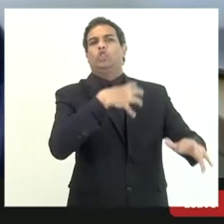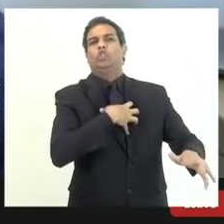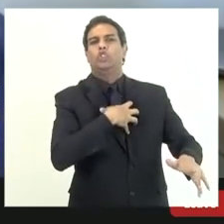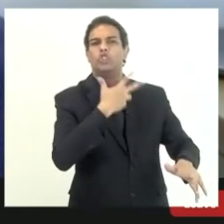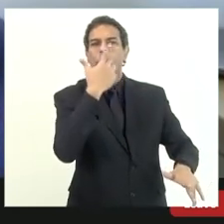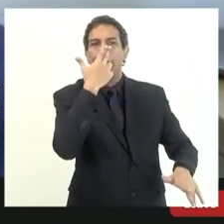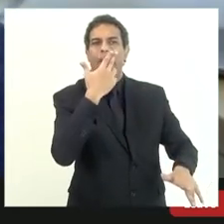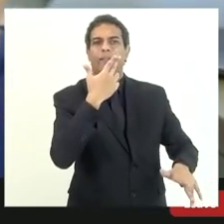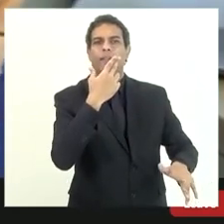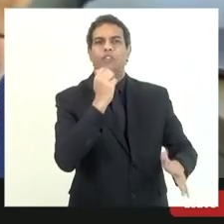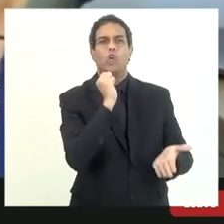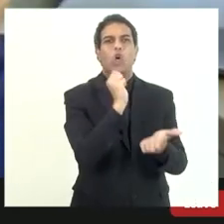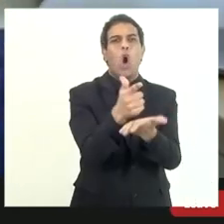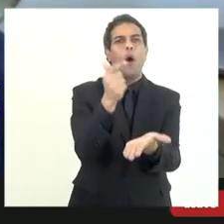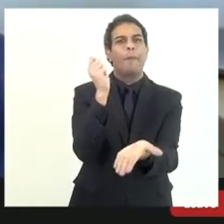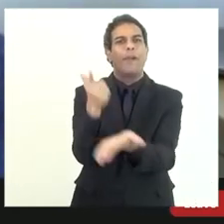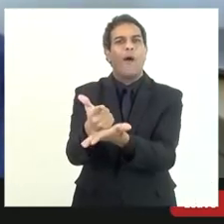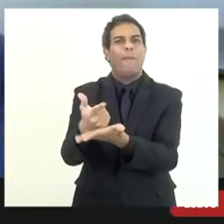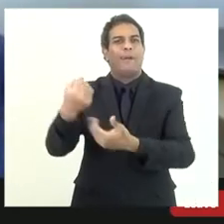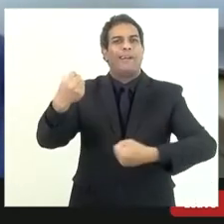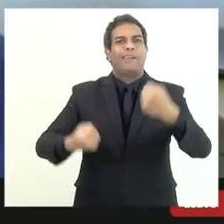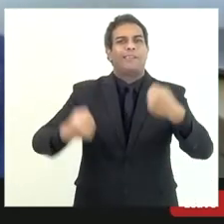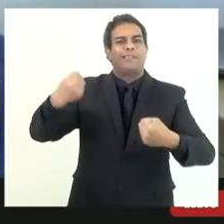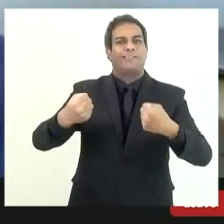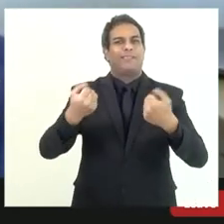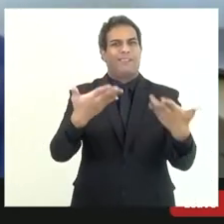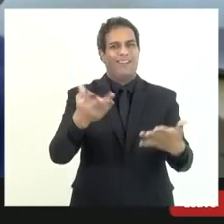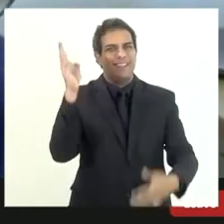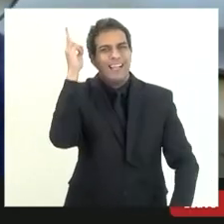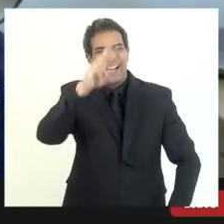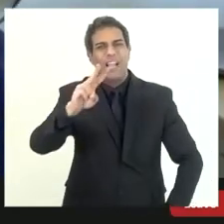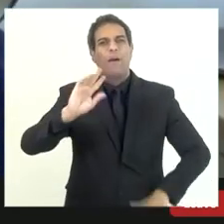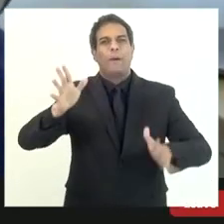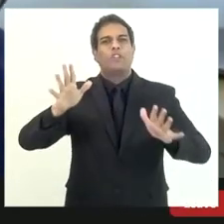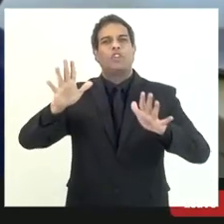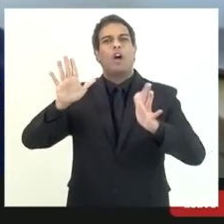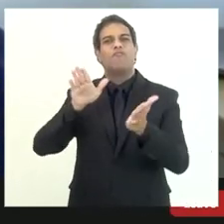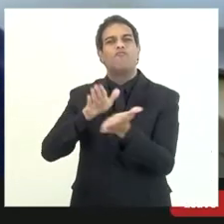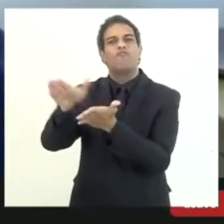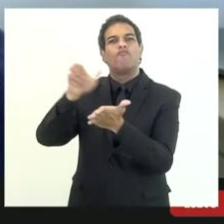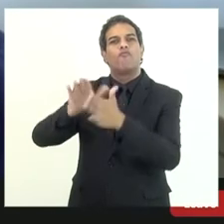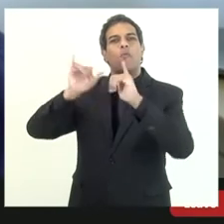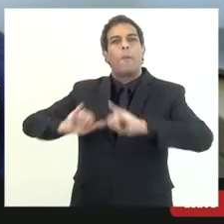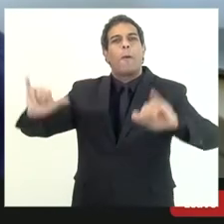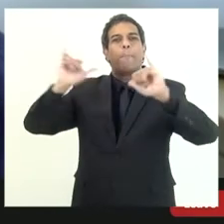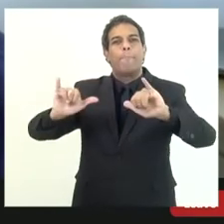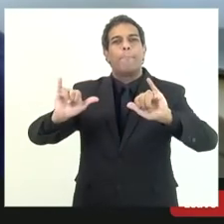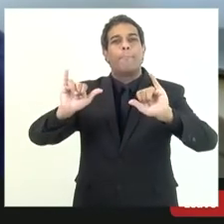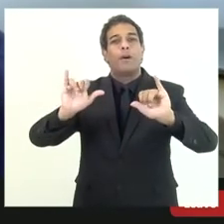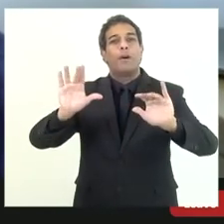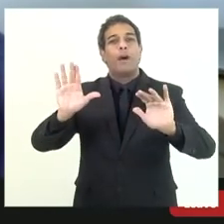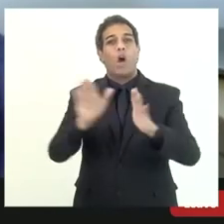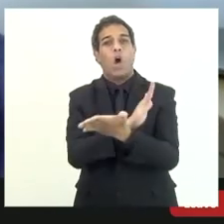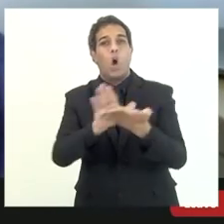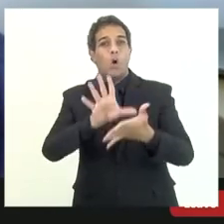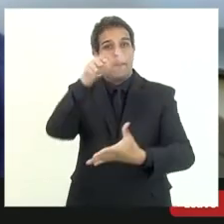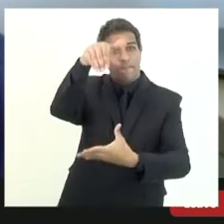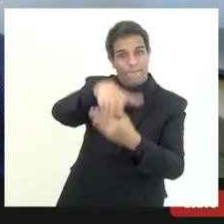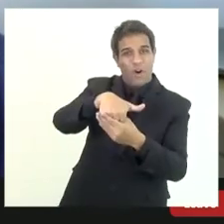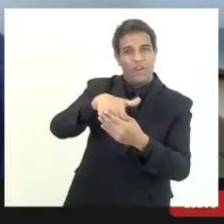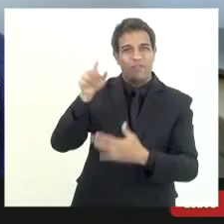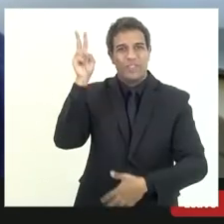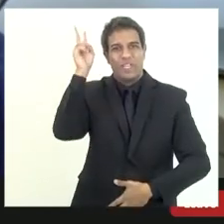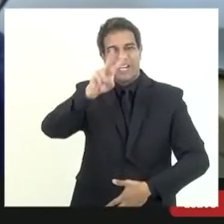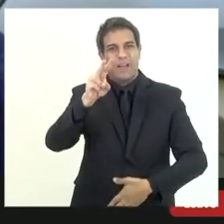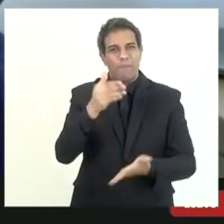lidados consoante denúncias jornalísticas já tinham votado quando eu comecei